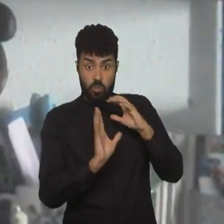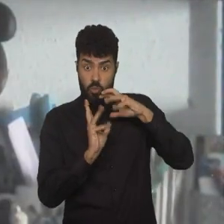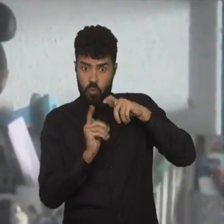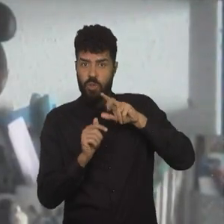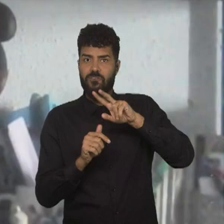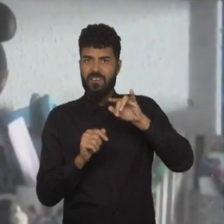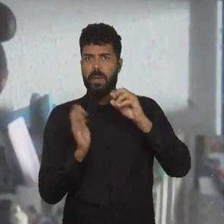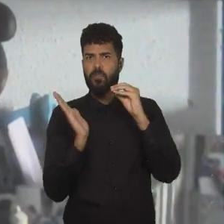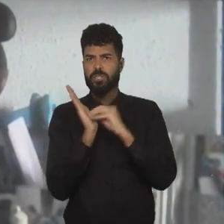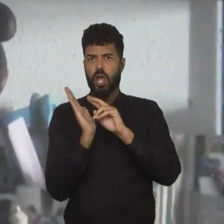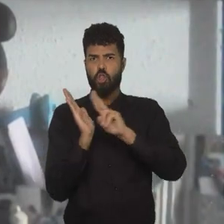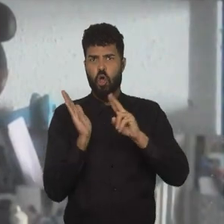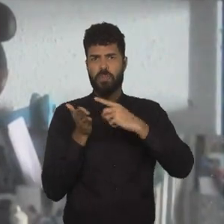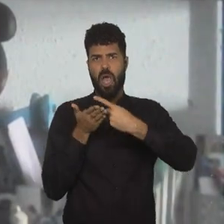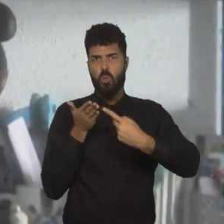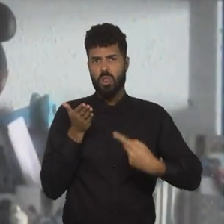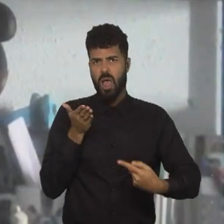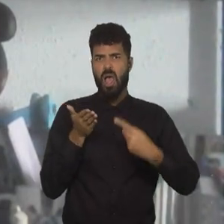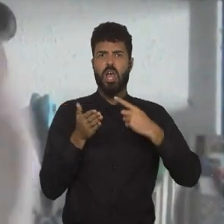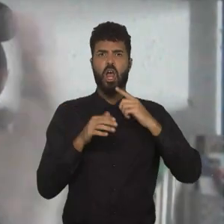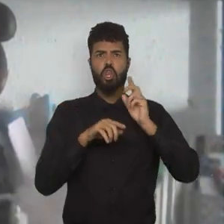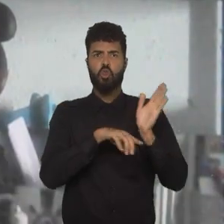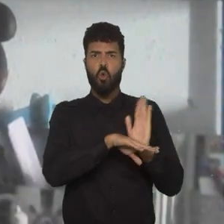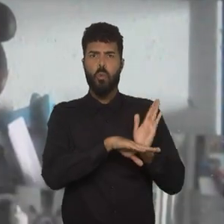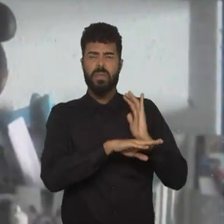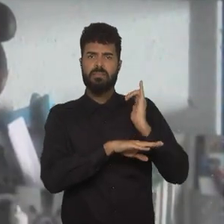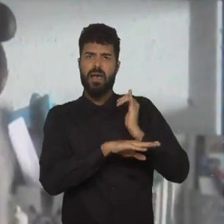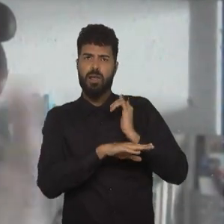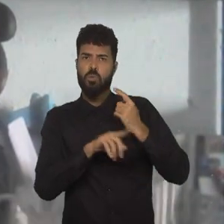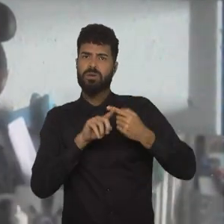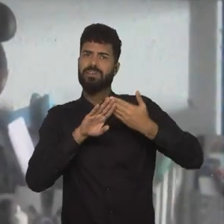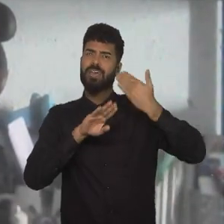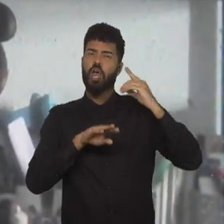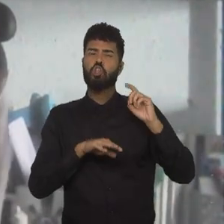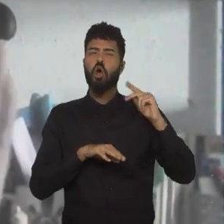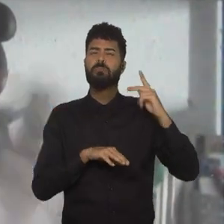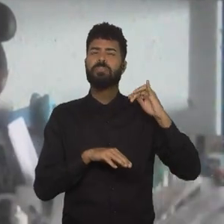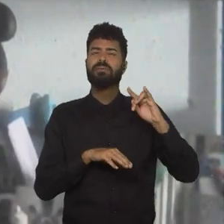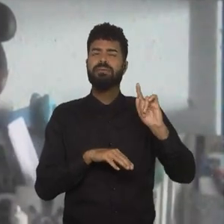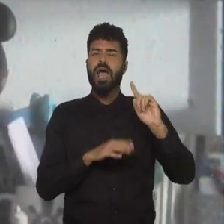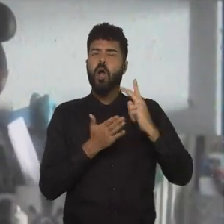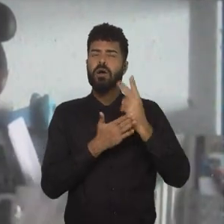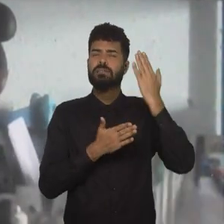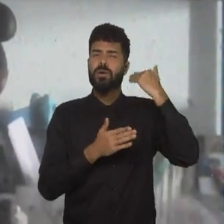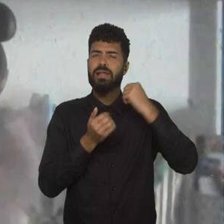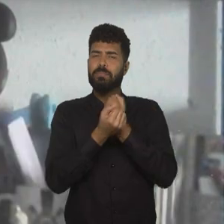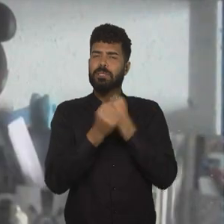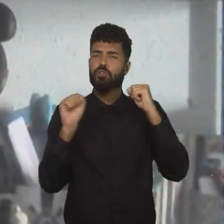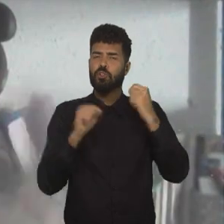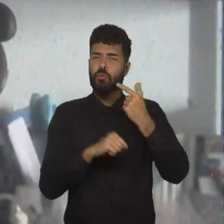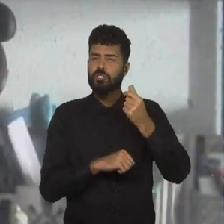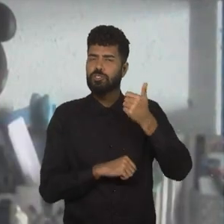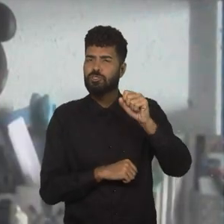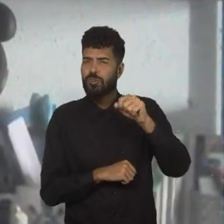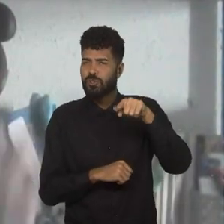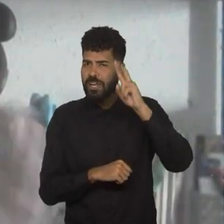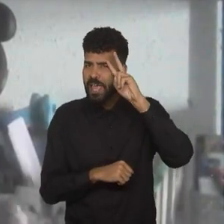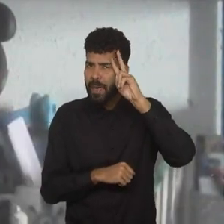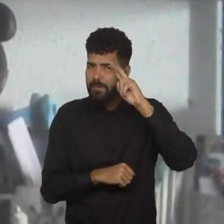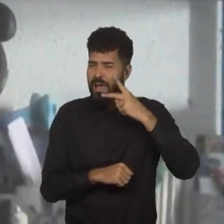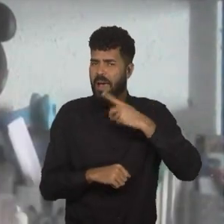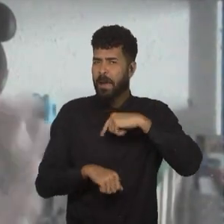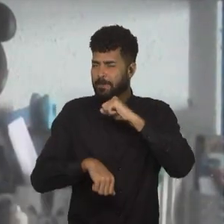documentário, sabe? Falar sobre toda a trajetória dela, desde a questão do top, que aconteceu lá, no Libertadores de 2018. Bem lembrado. Ela